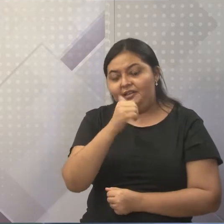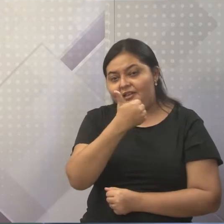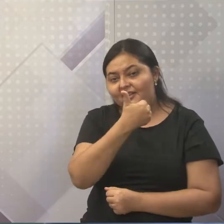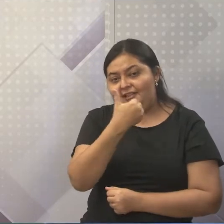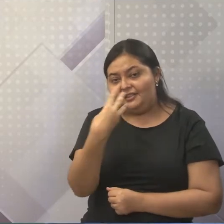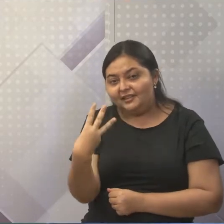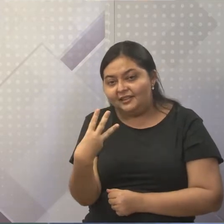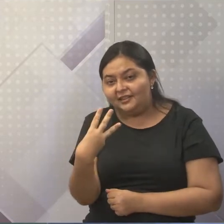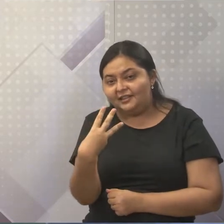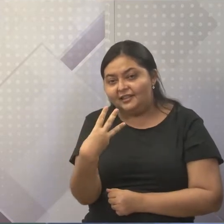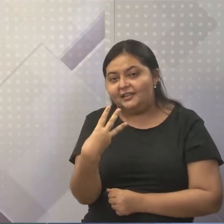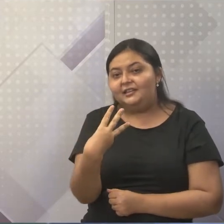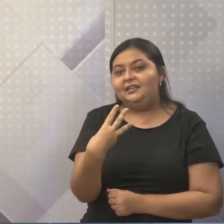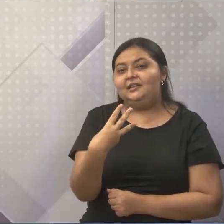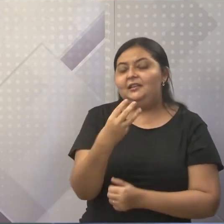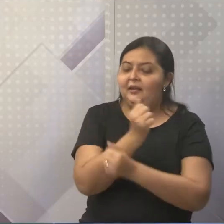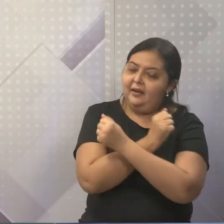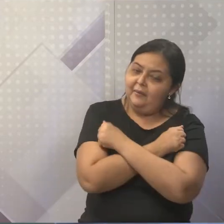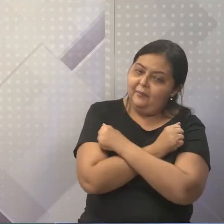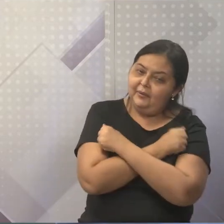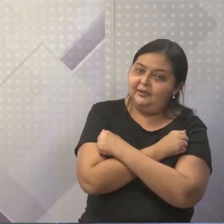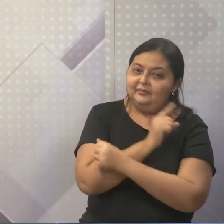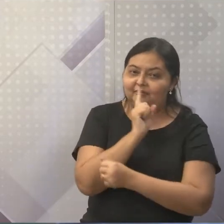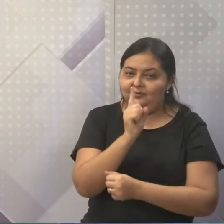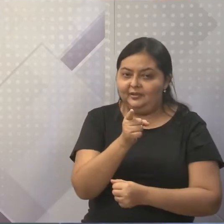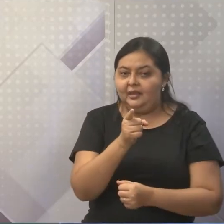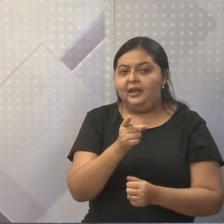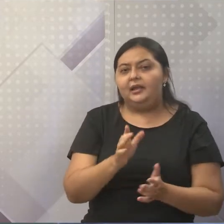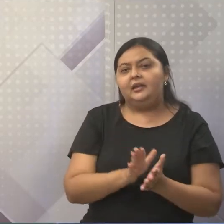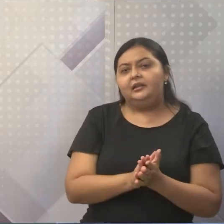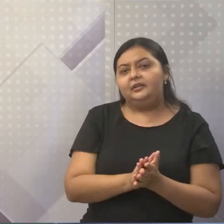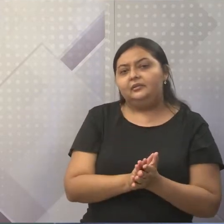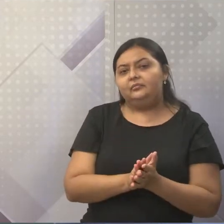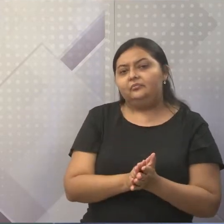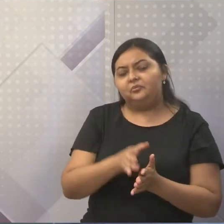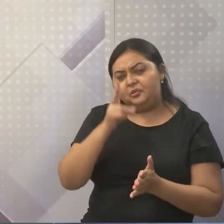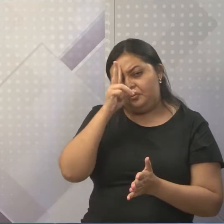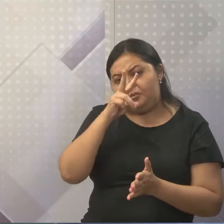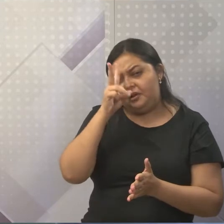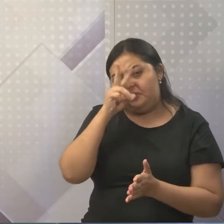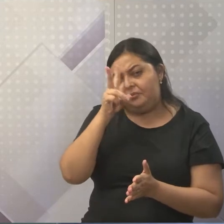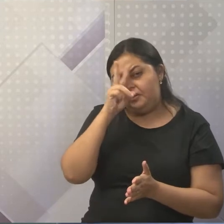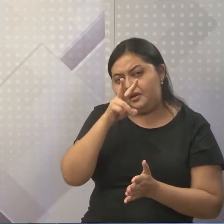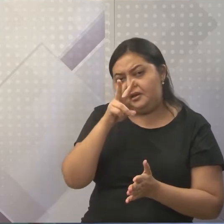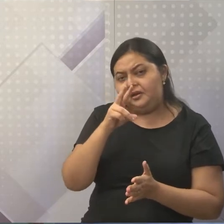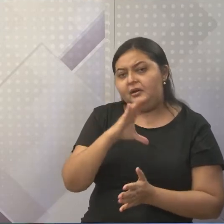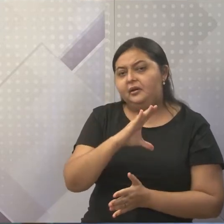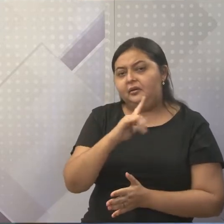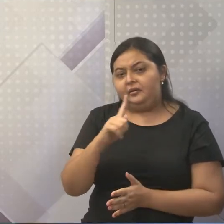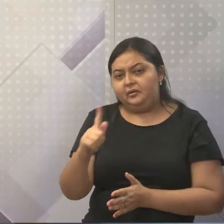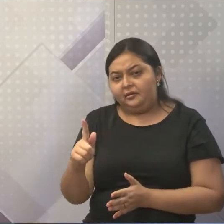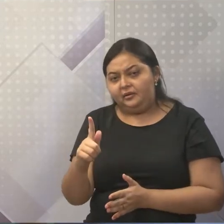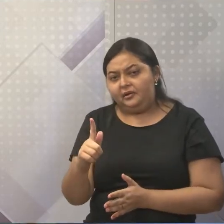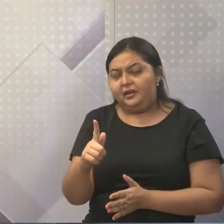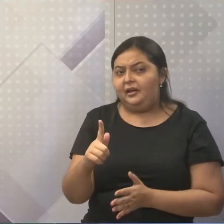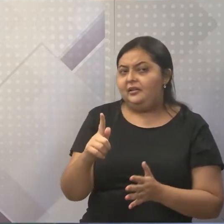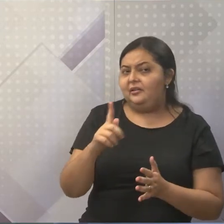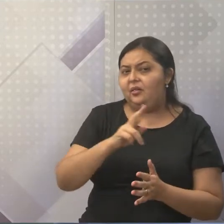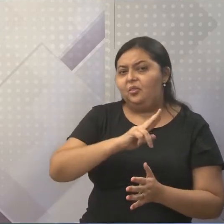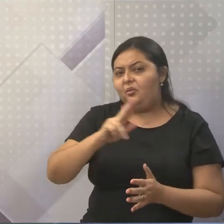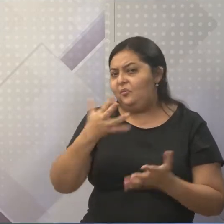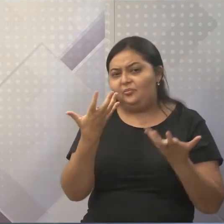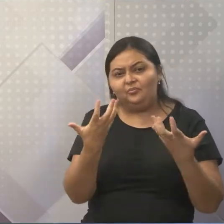anos, né? E só fazendo um aponte aí, Pedro. Muitos campinenses não querem ser chamados de campinenses.